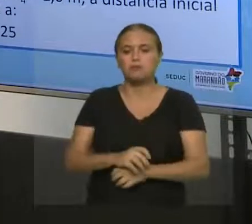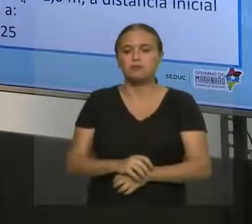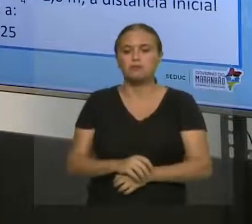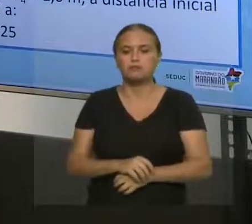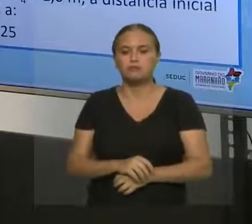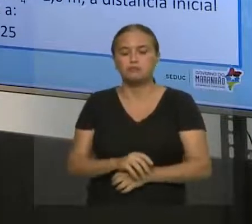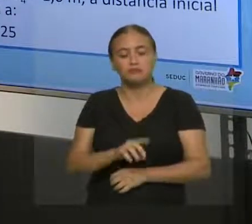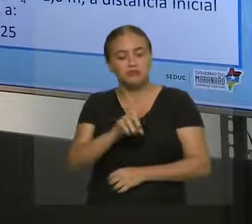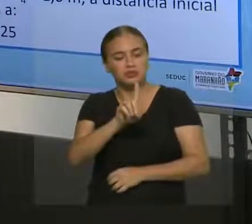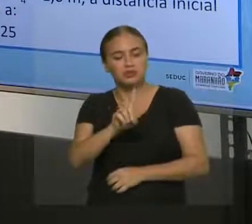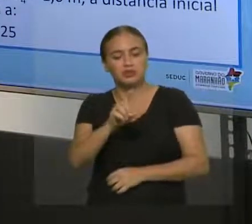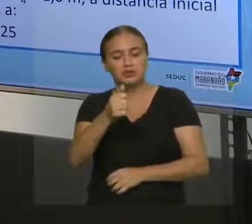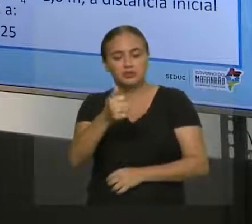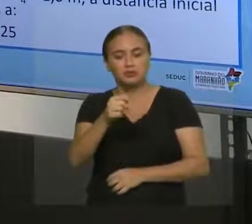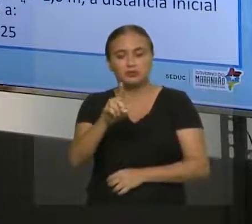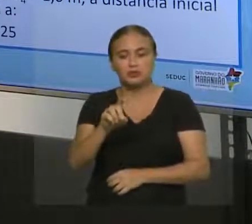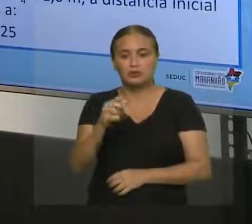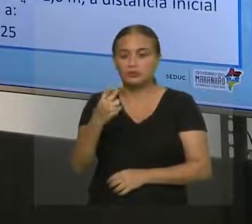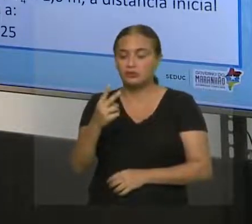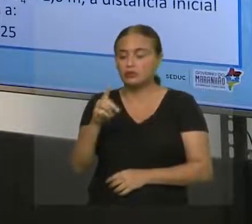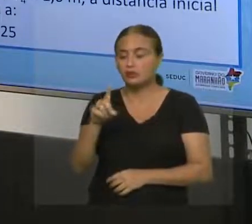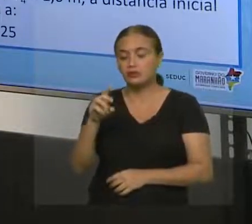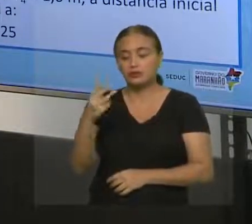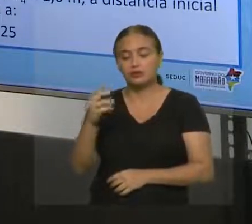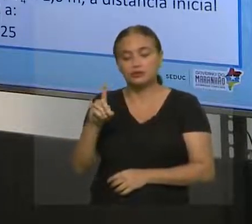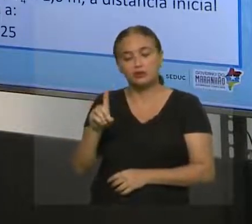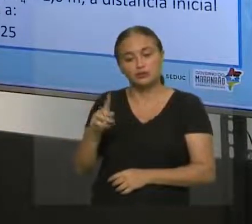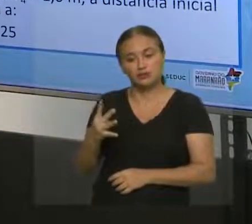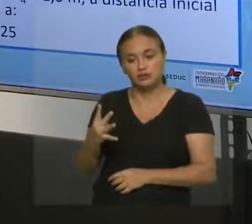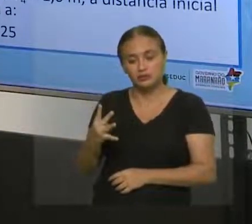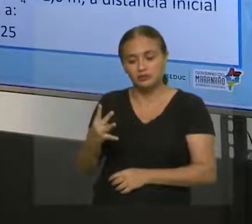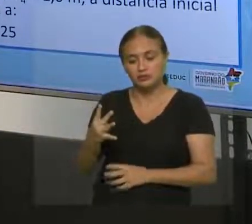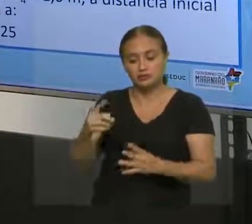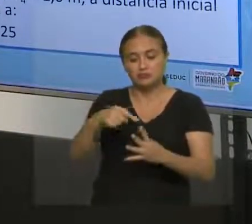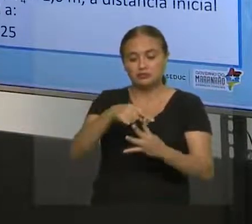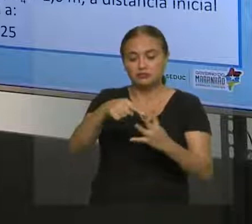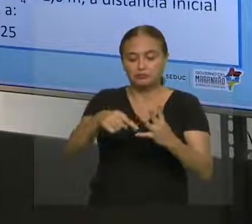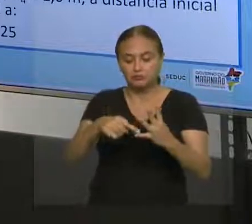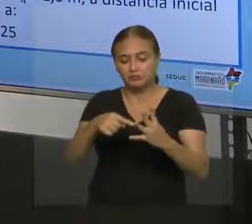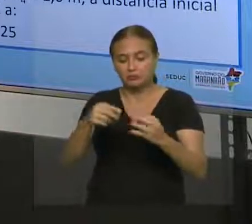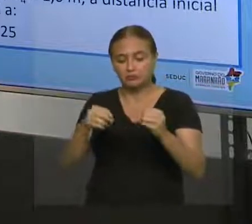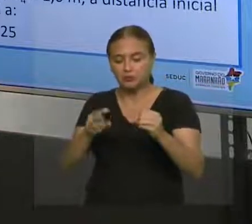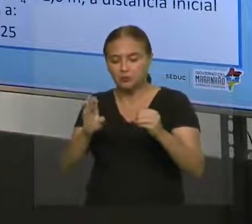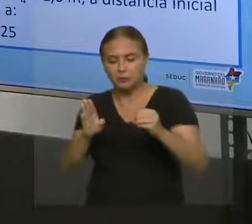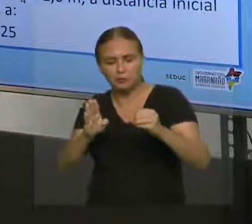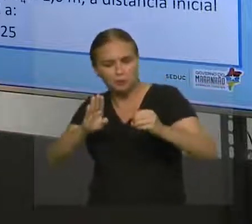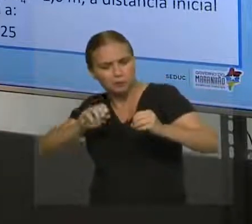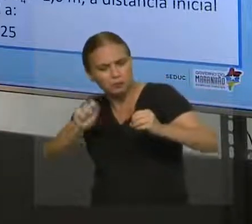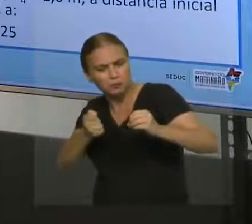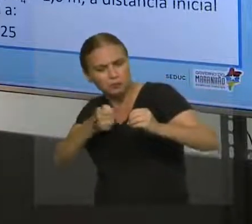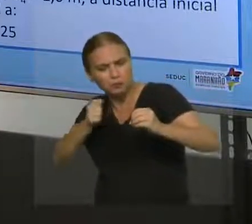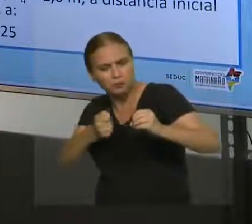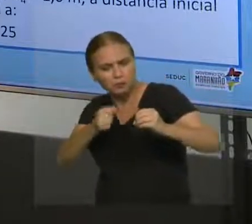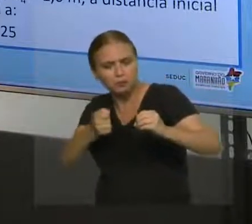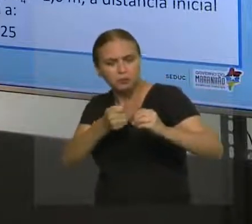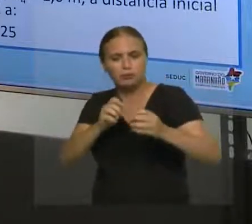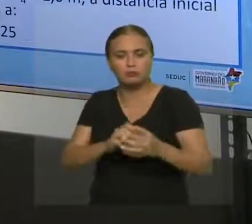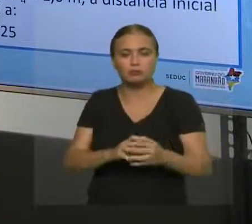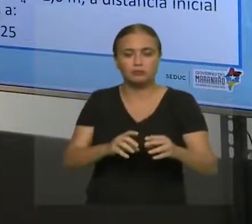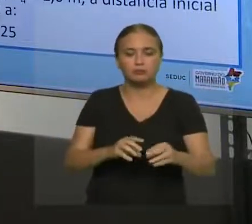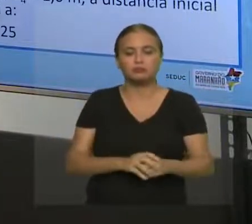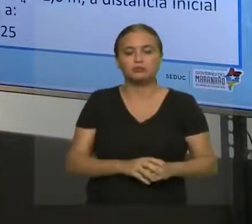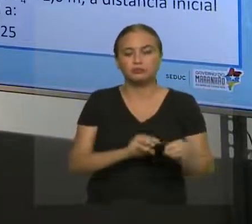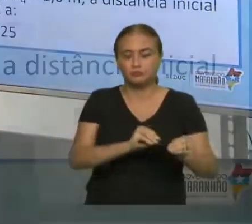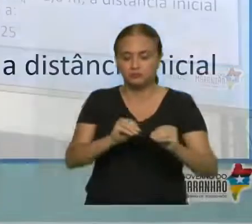D2, daqui ele bateu D3, daqui ele bateu D4. quatro deslocamentos na bola. Ele dá os valores do deslocamento, ele diz,